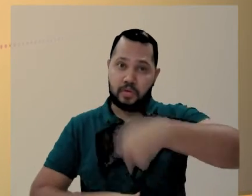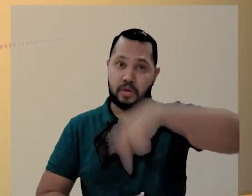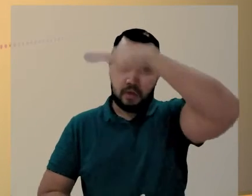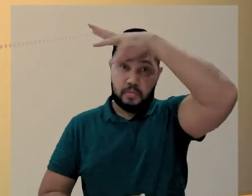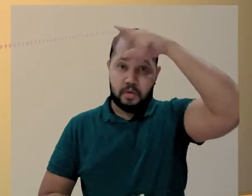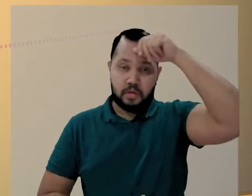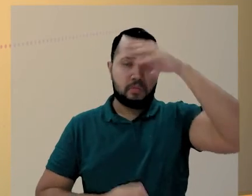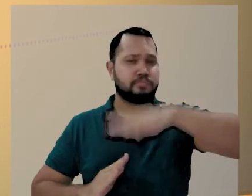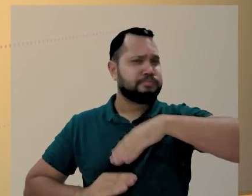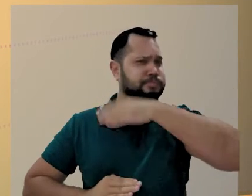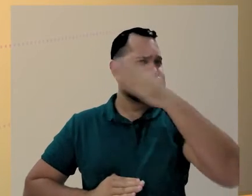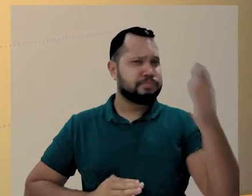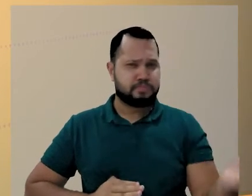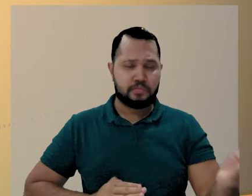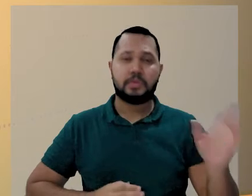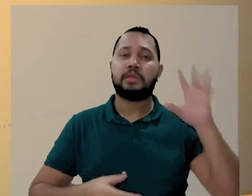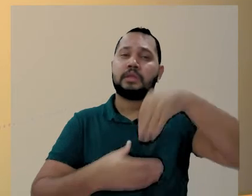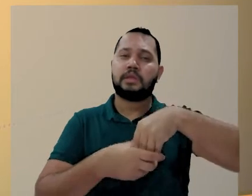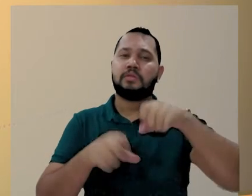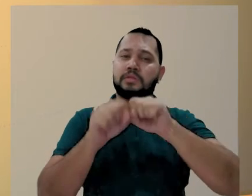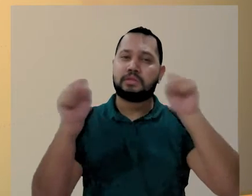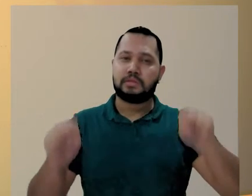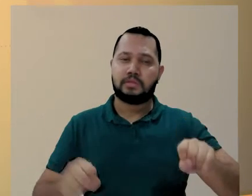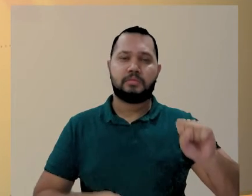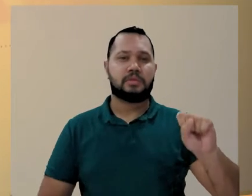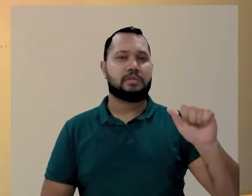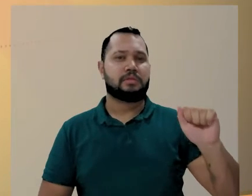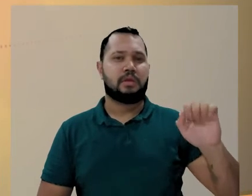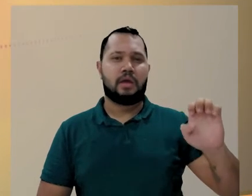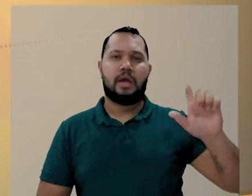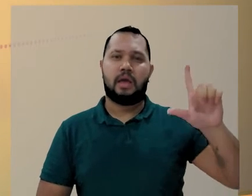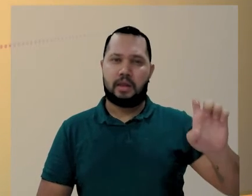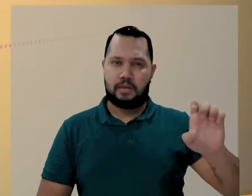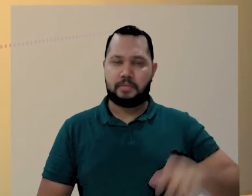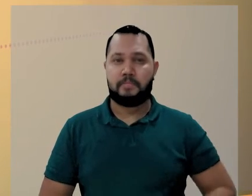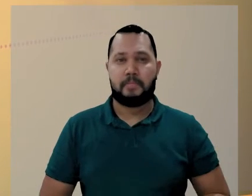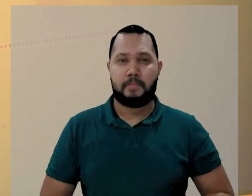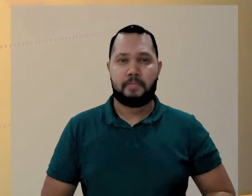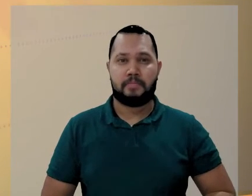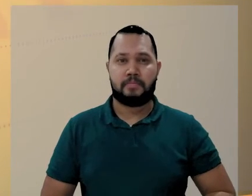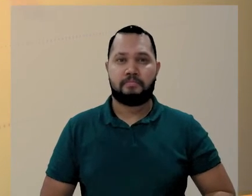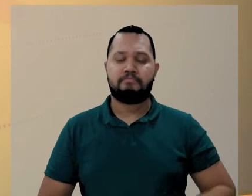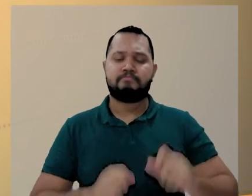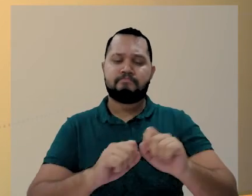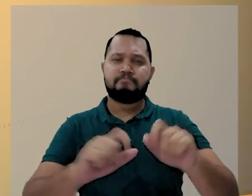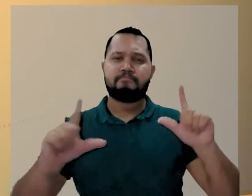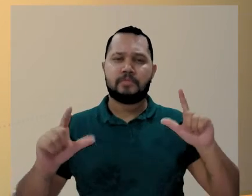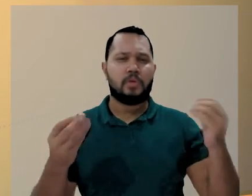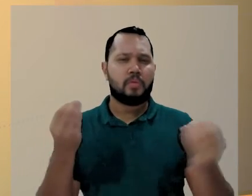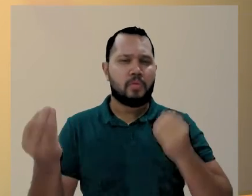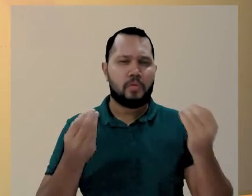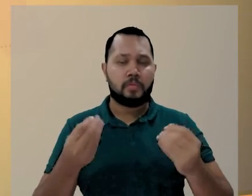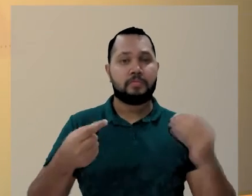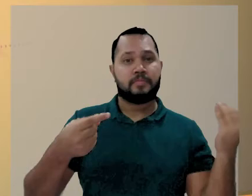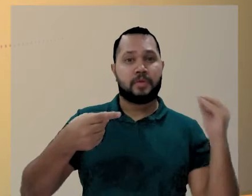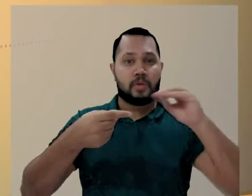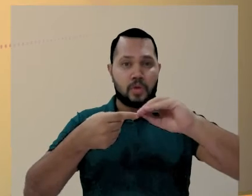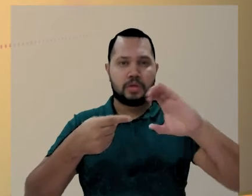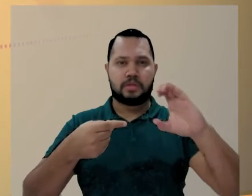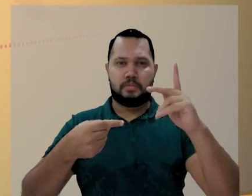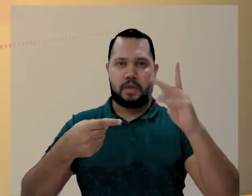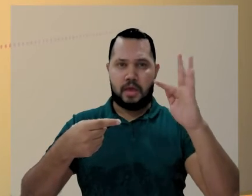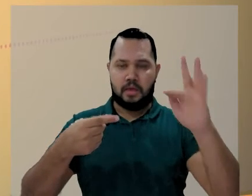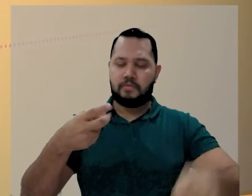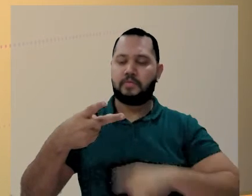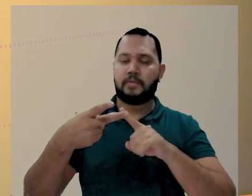no horário de Manaus, de forma ininterrupta, por meio do sistema SAELI. Para acessar a urna,